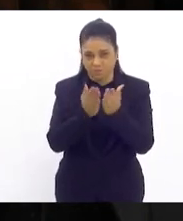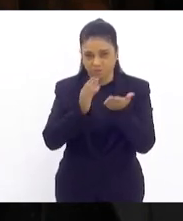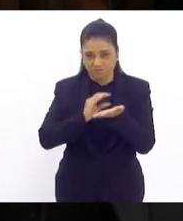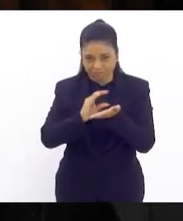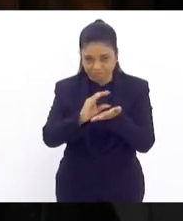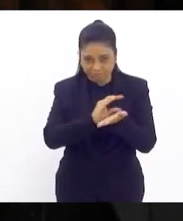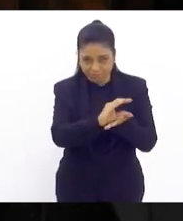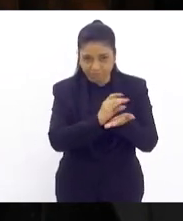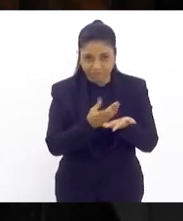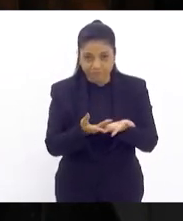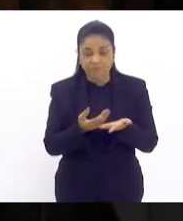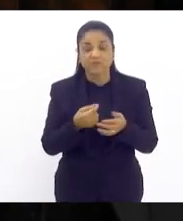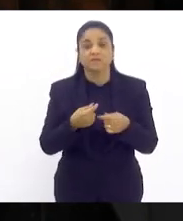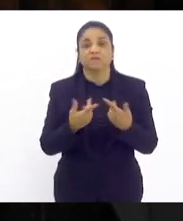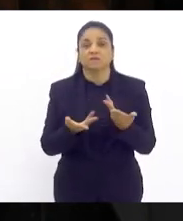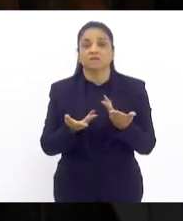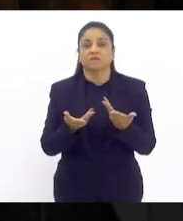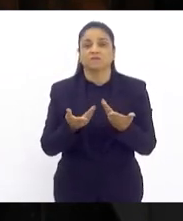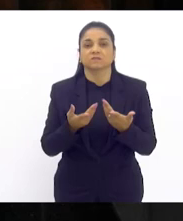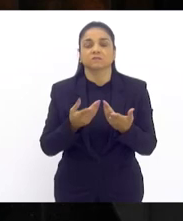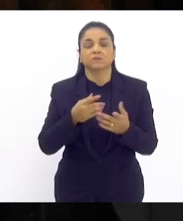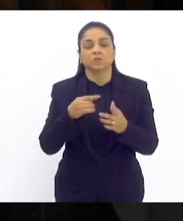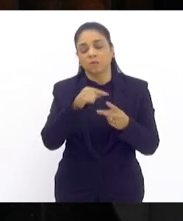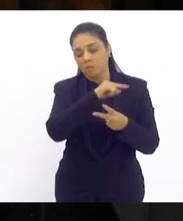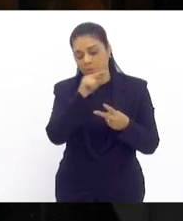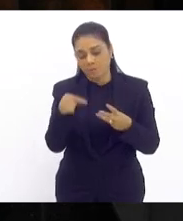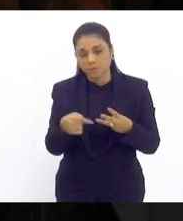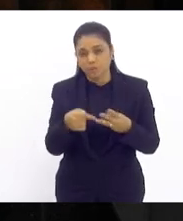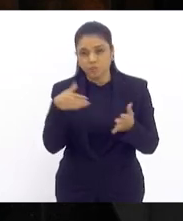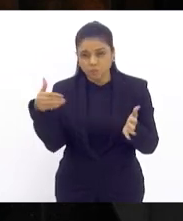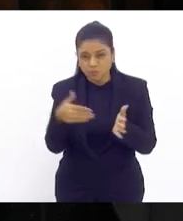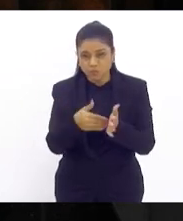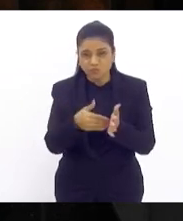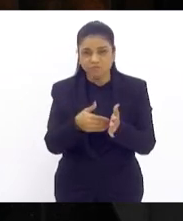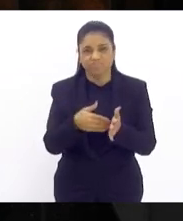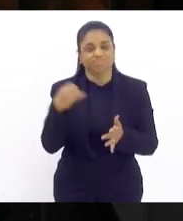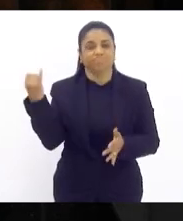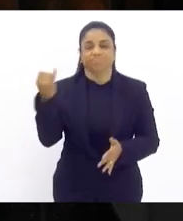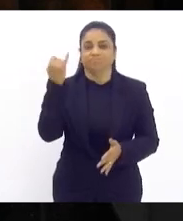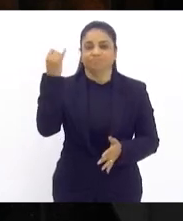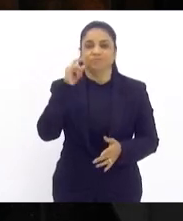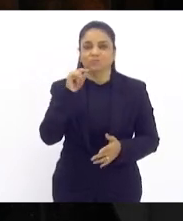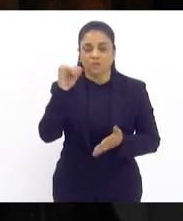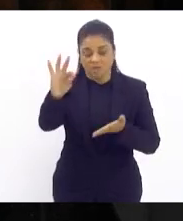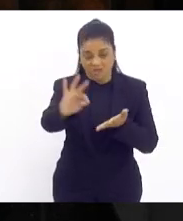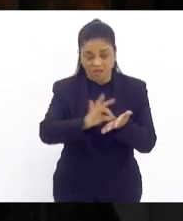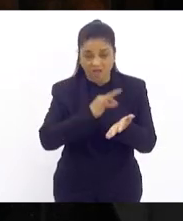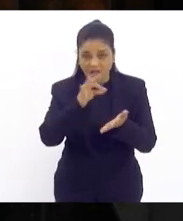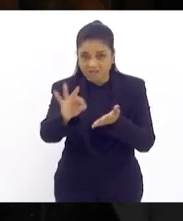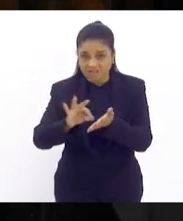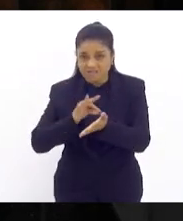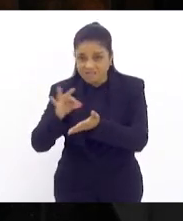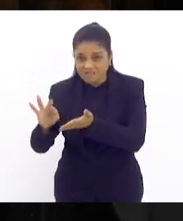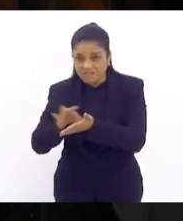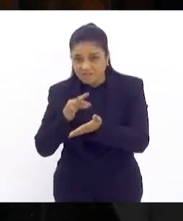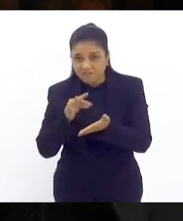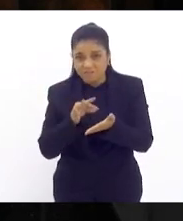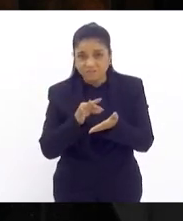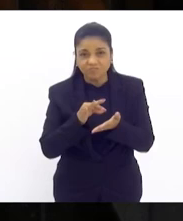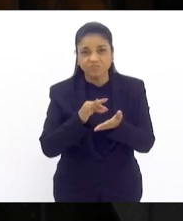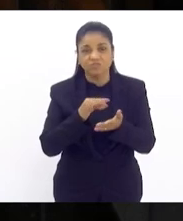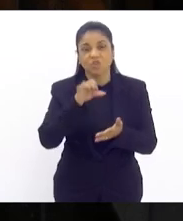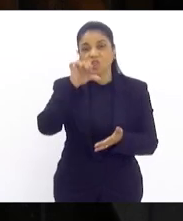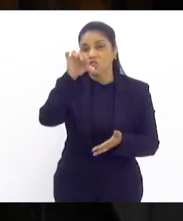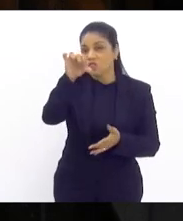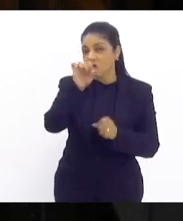a questão mais relevante nós assinamos por mais de